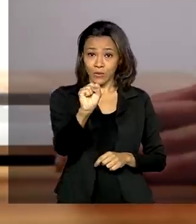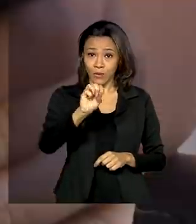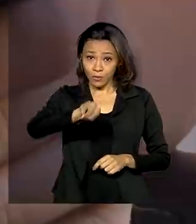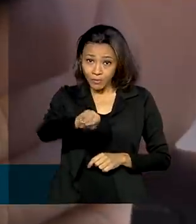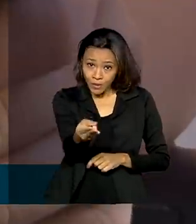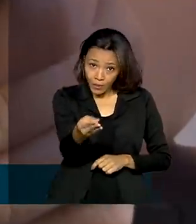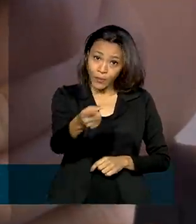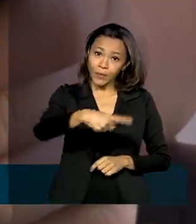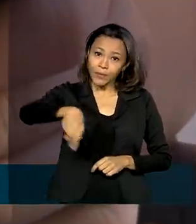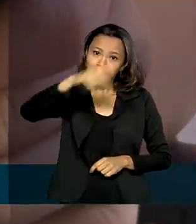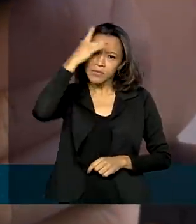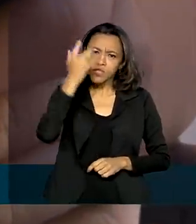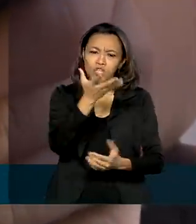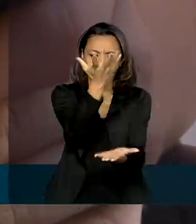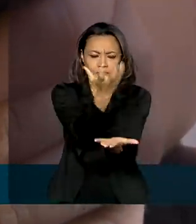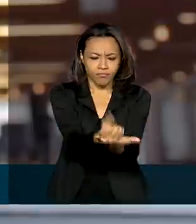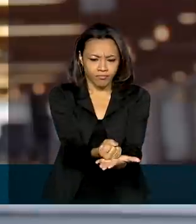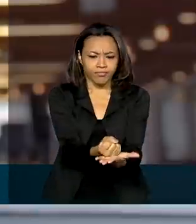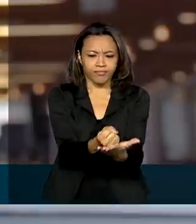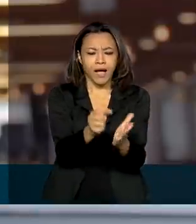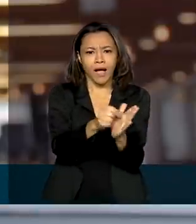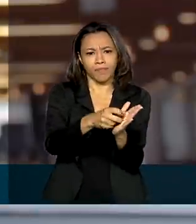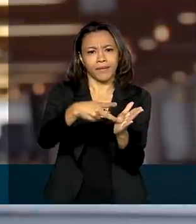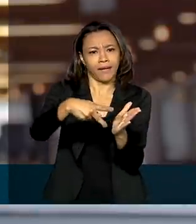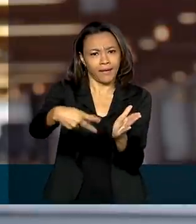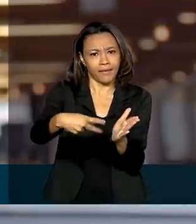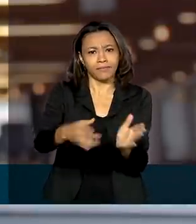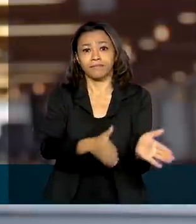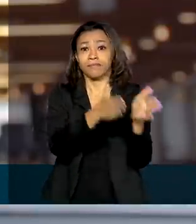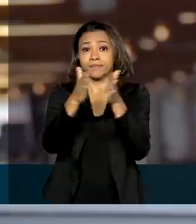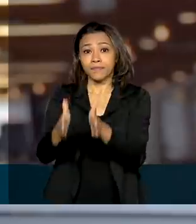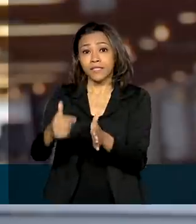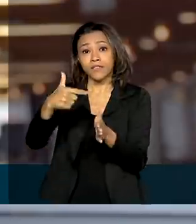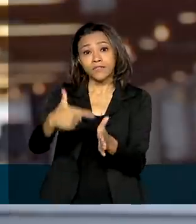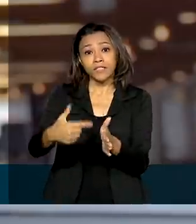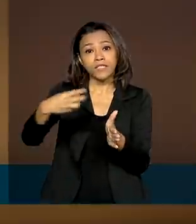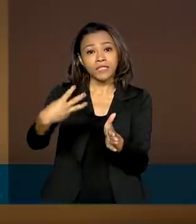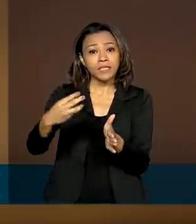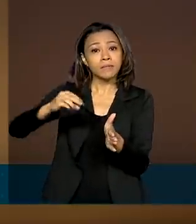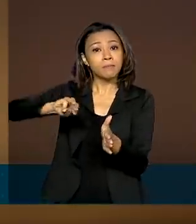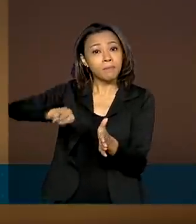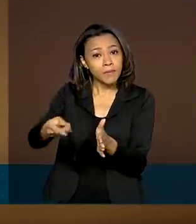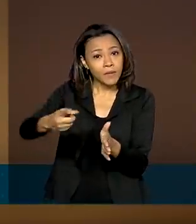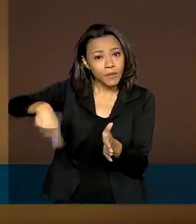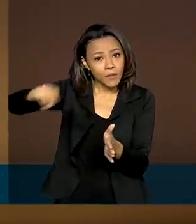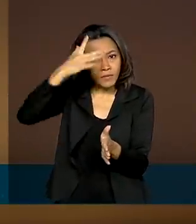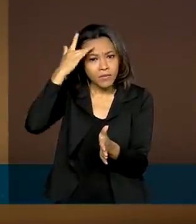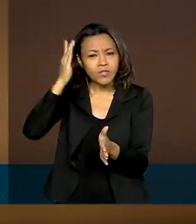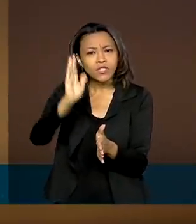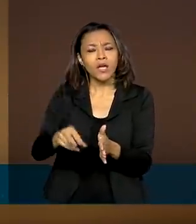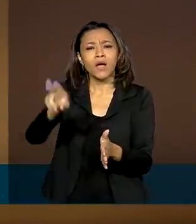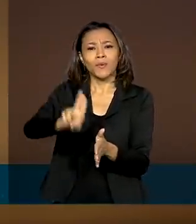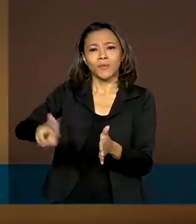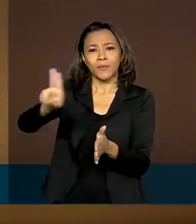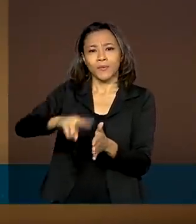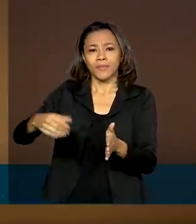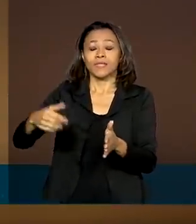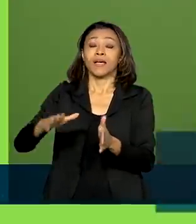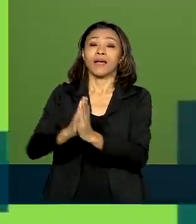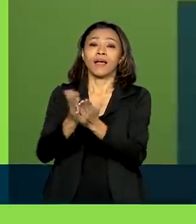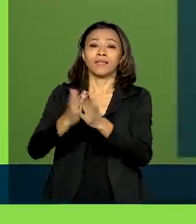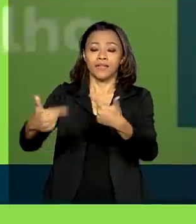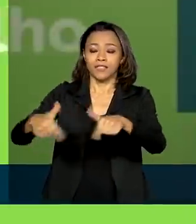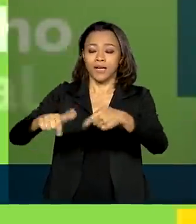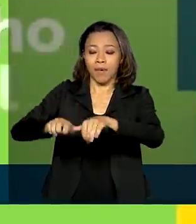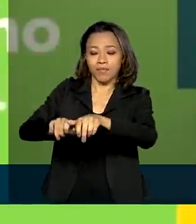brasileiros já baixaram o aplicativo e 23 milhões de trabalhadores já usam a carteira de trabalho digital.